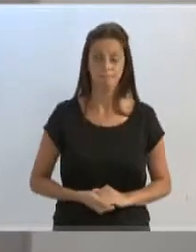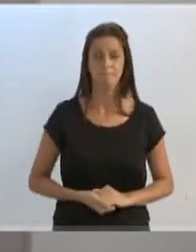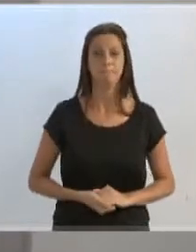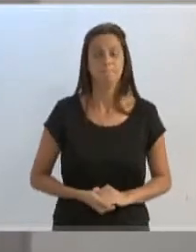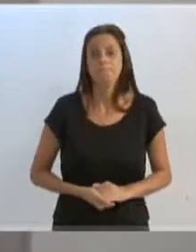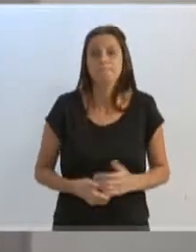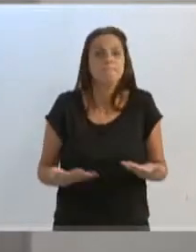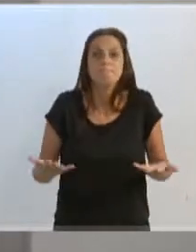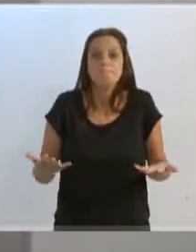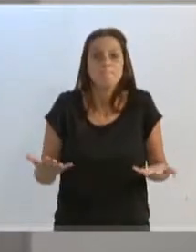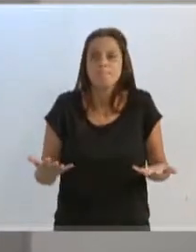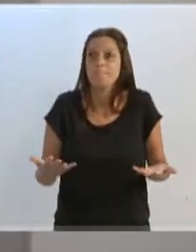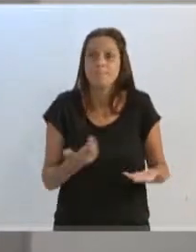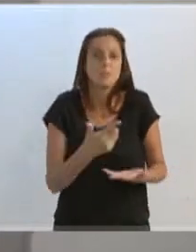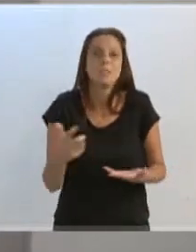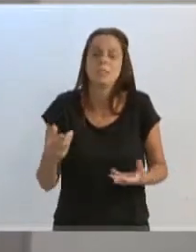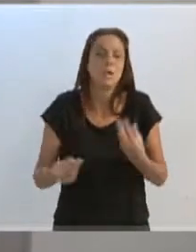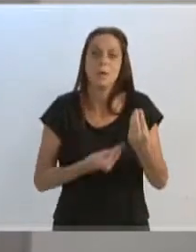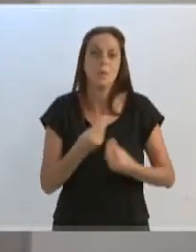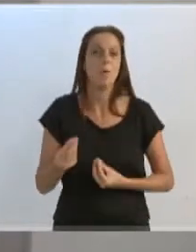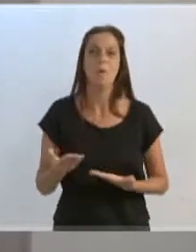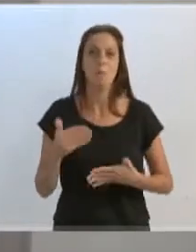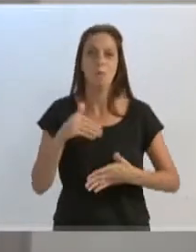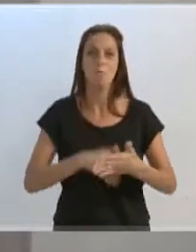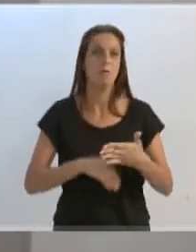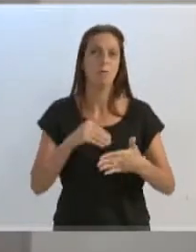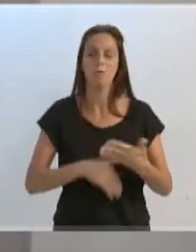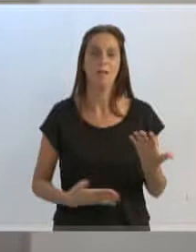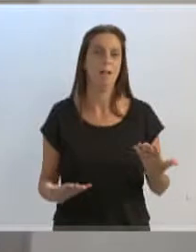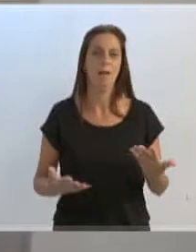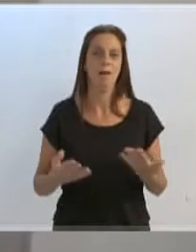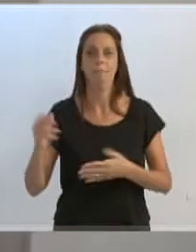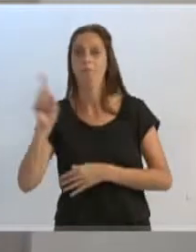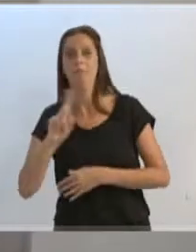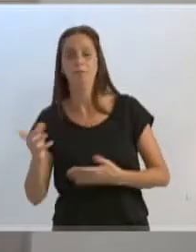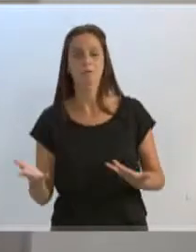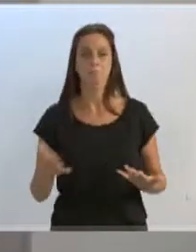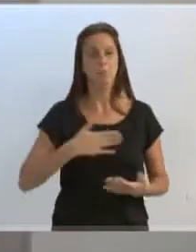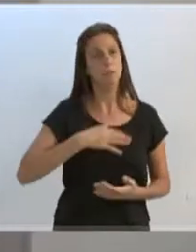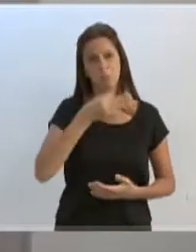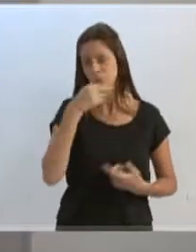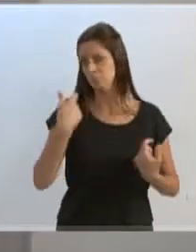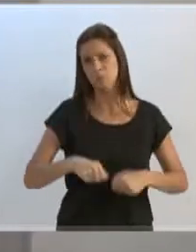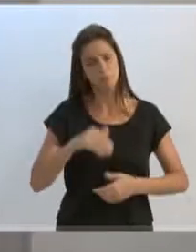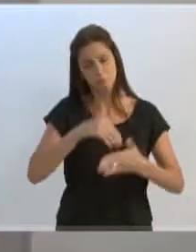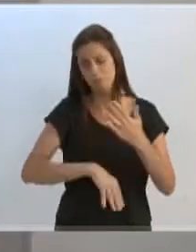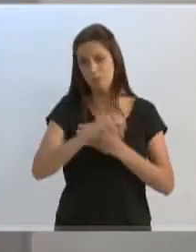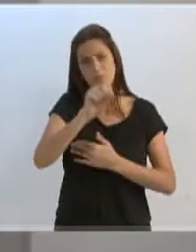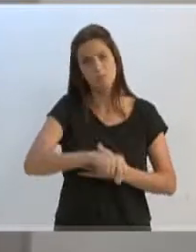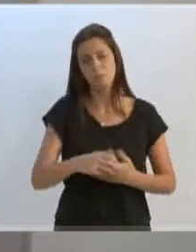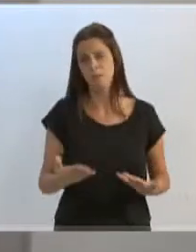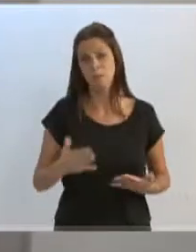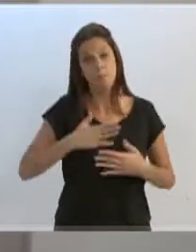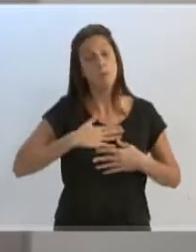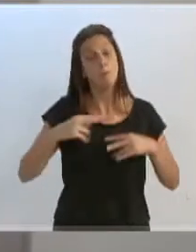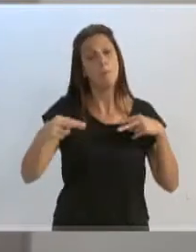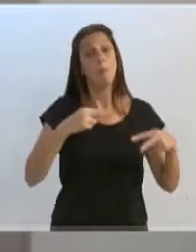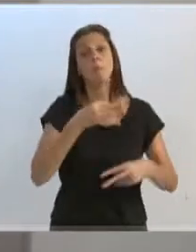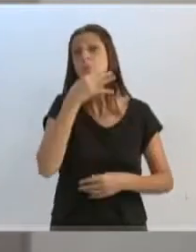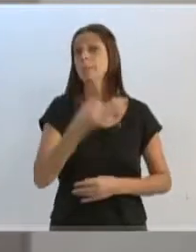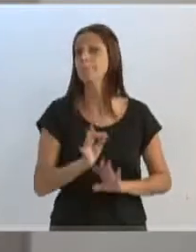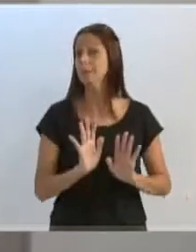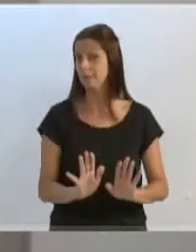a mínima condição de se votar diferente do que o sim, vereador, do Oriente, no meu ponto de vista. Nós temos